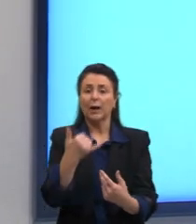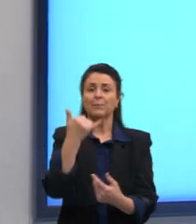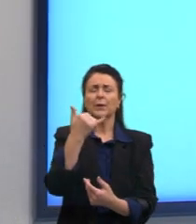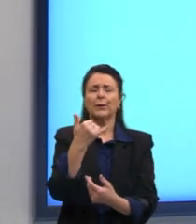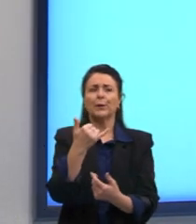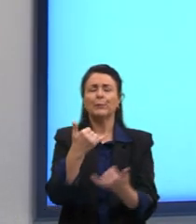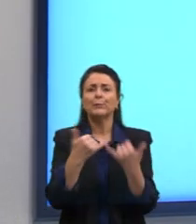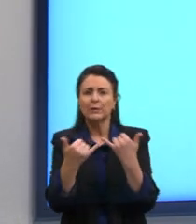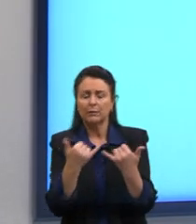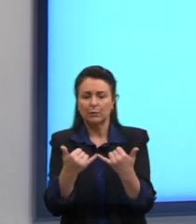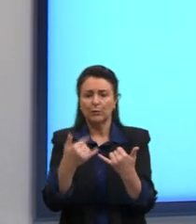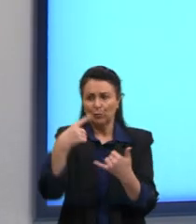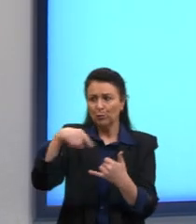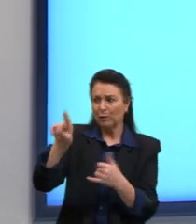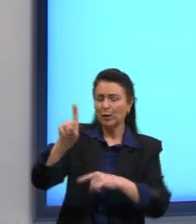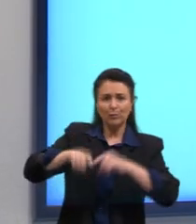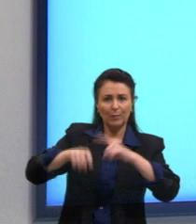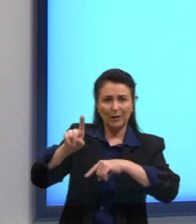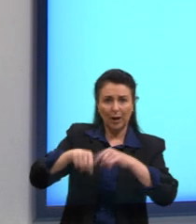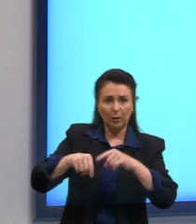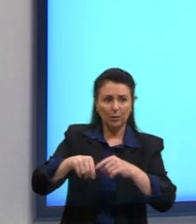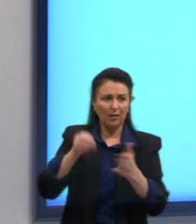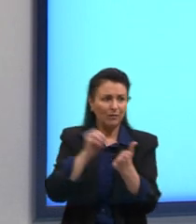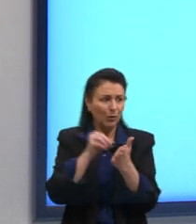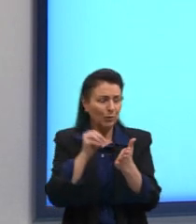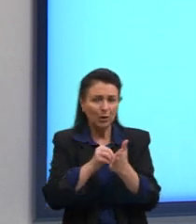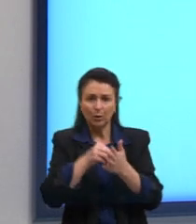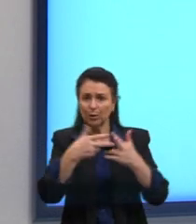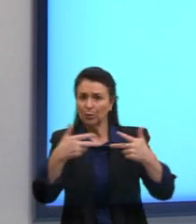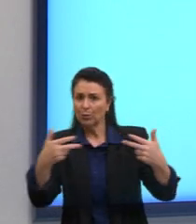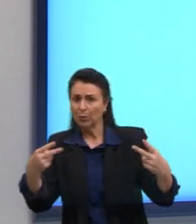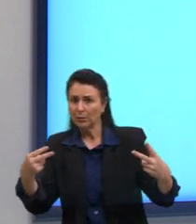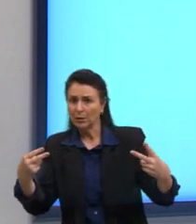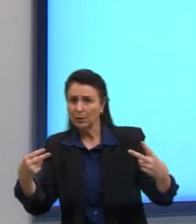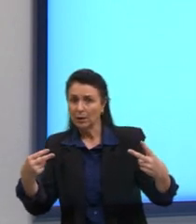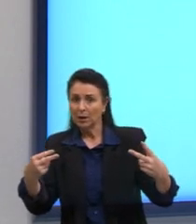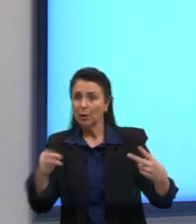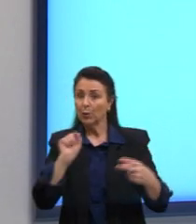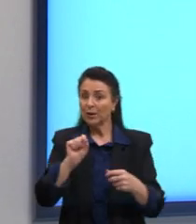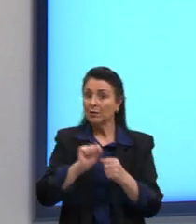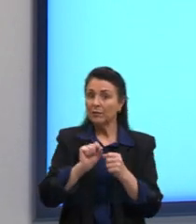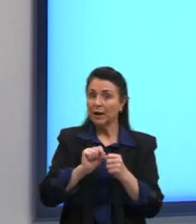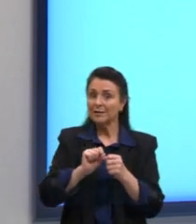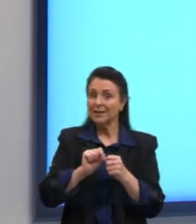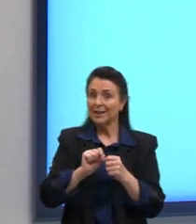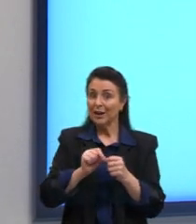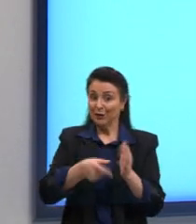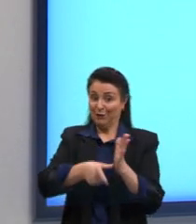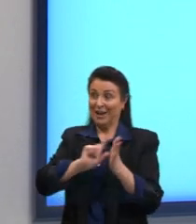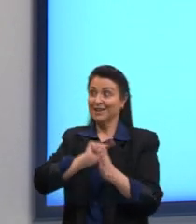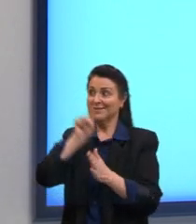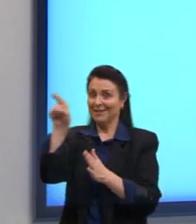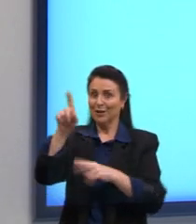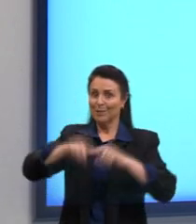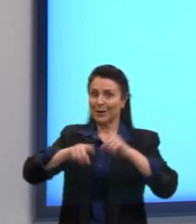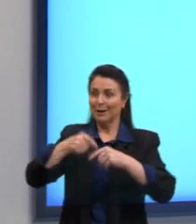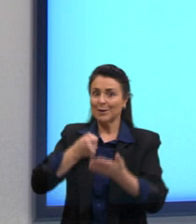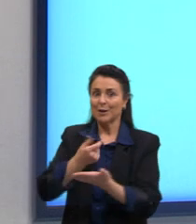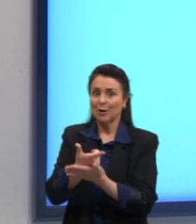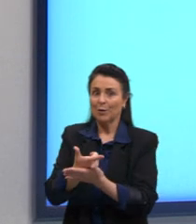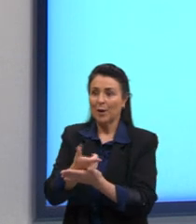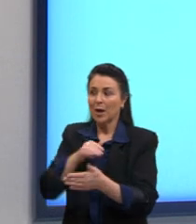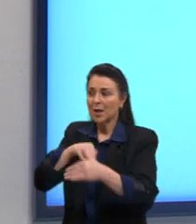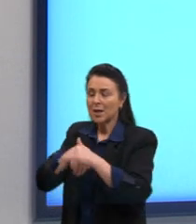sabe que não vai ter, vai faltar tal coisa. Você vai lá e corre antes para armazenar. Então essa planta vai ser adaptada